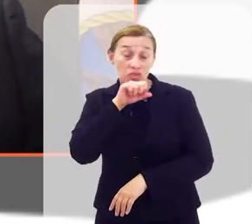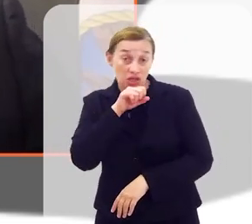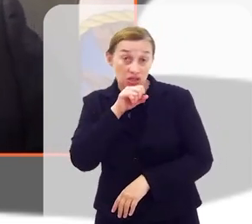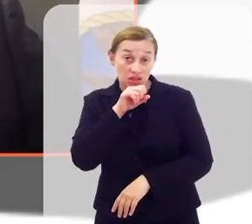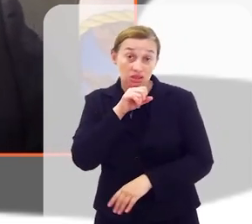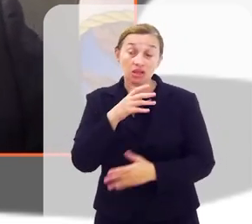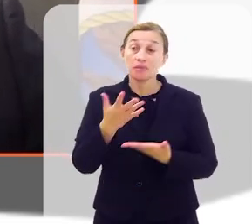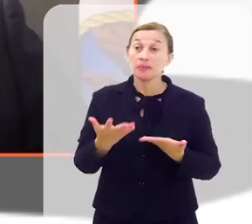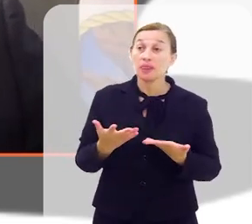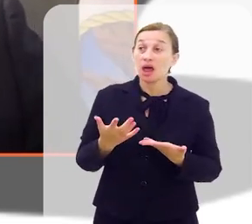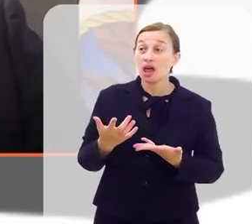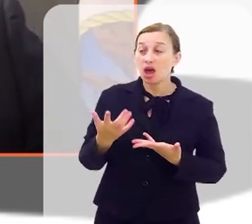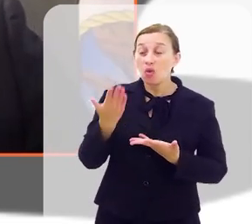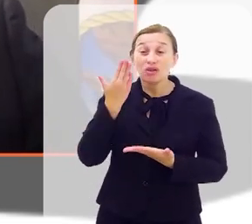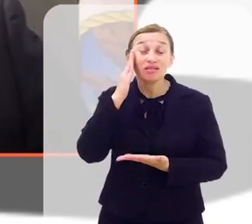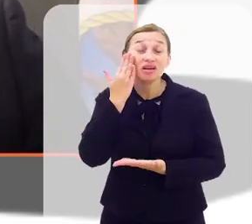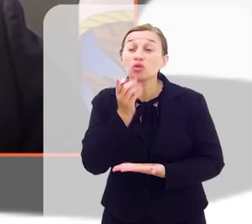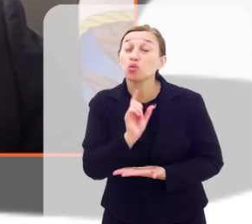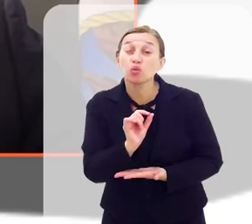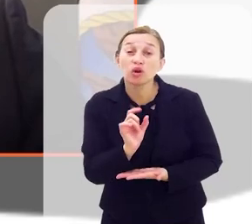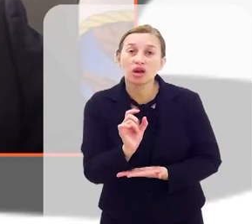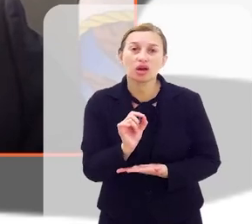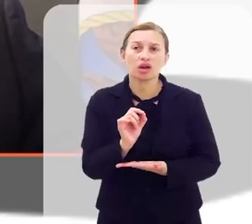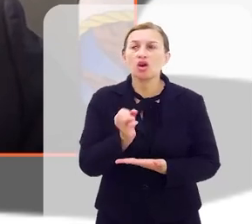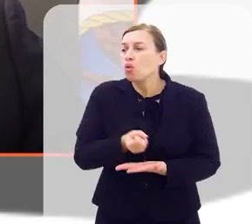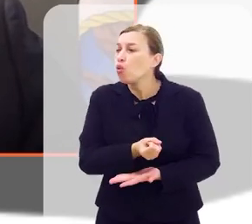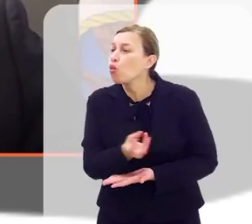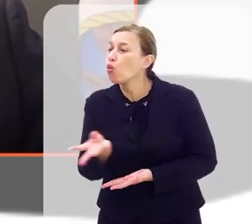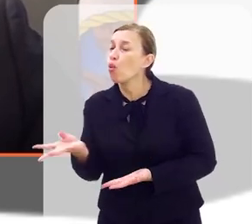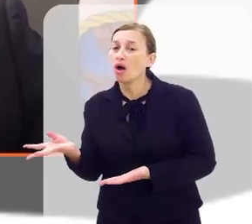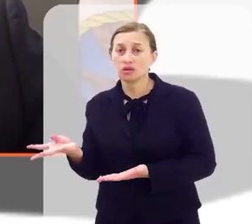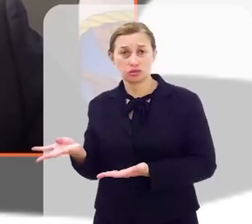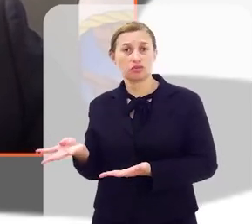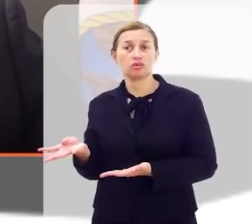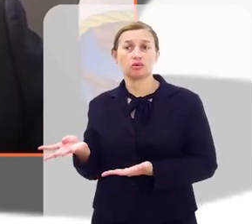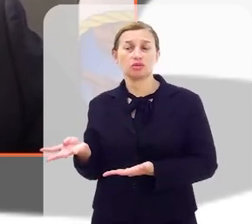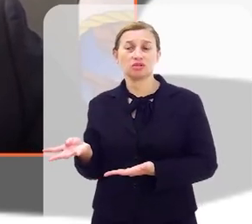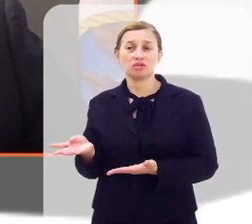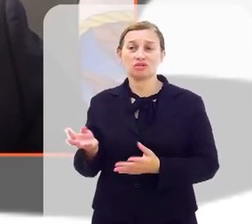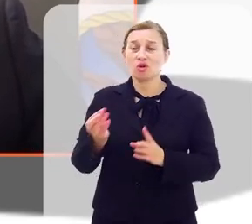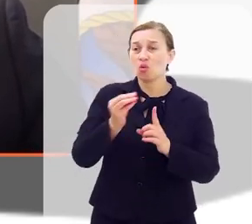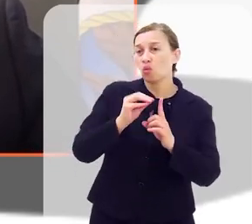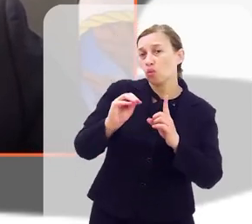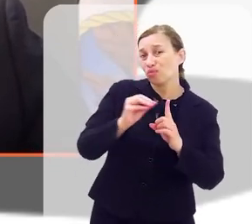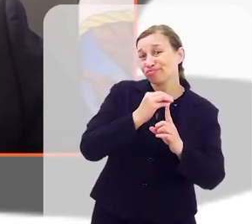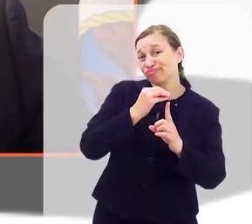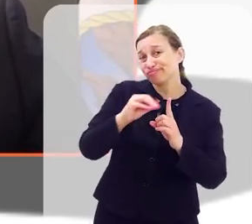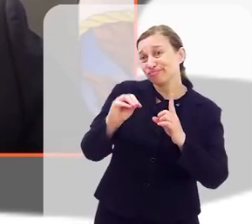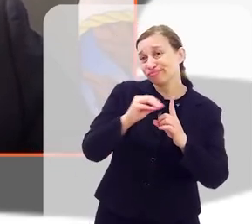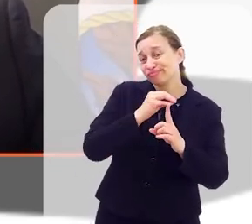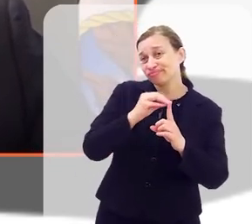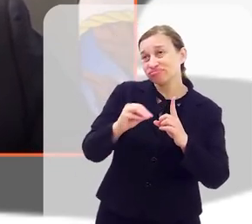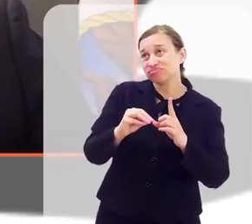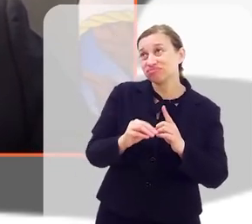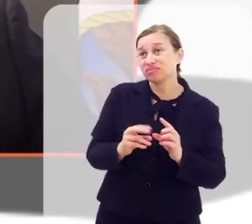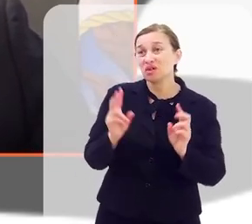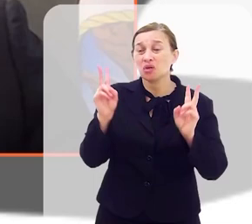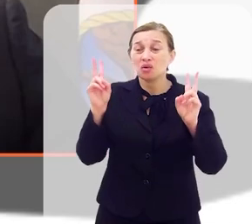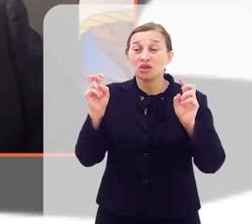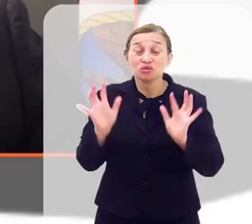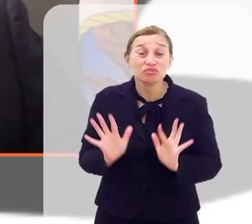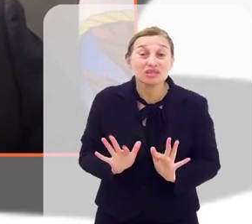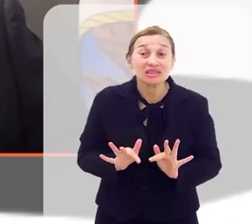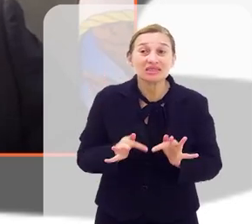E, dali, eu entendi o quanto era vulnerável a uma situação